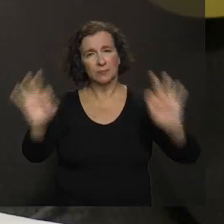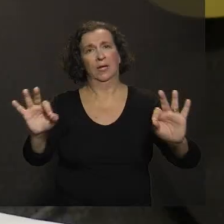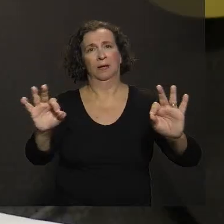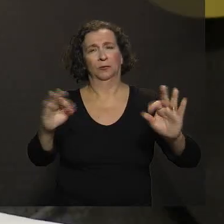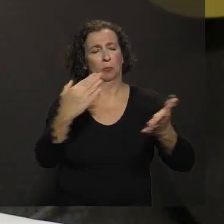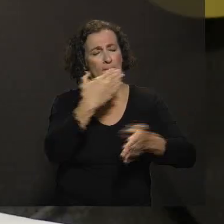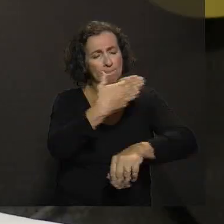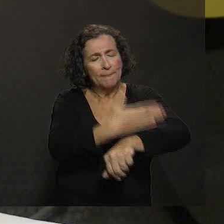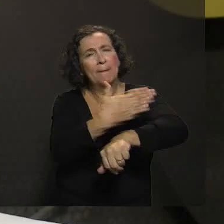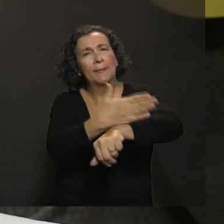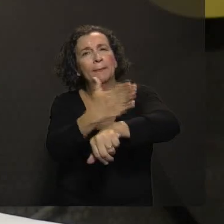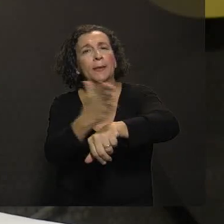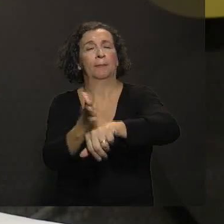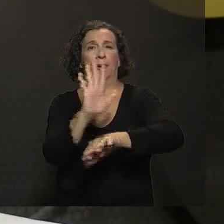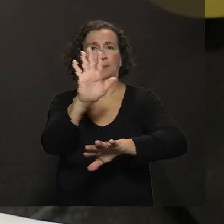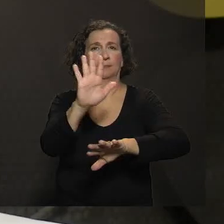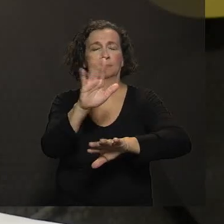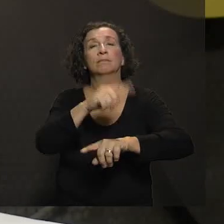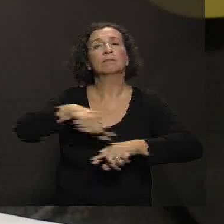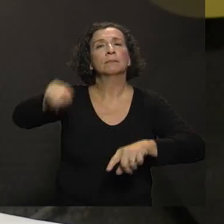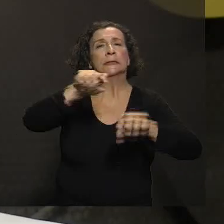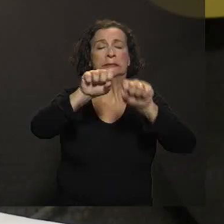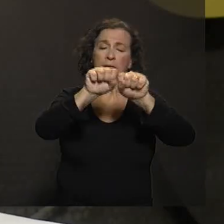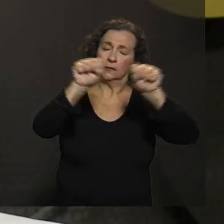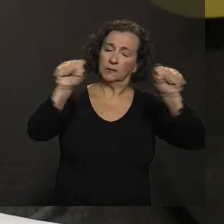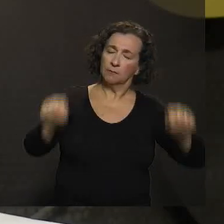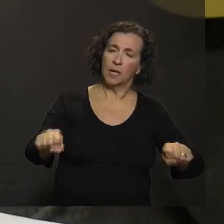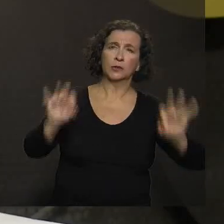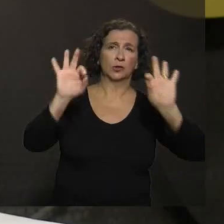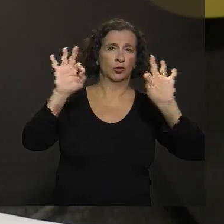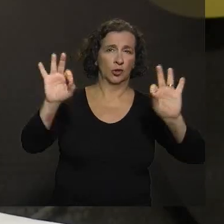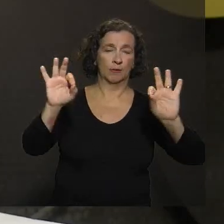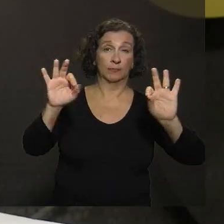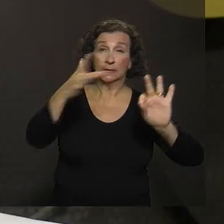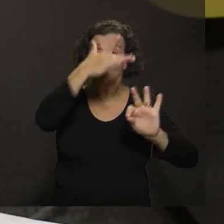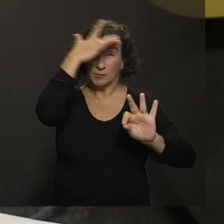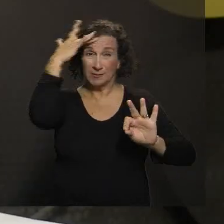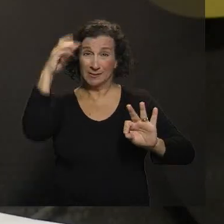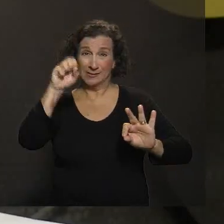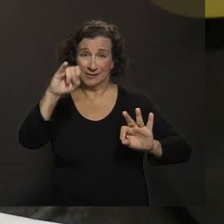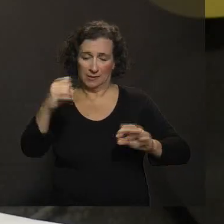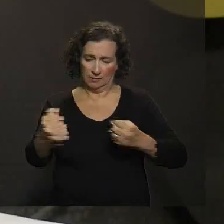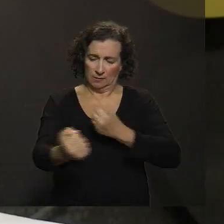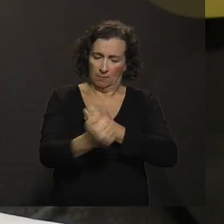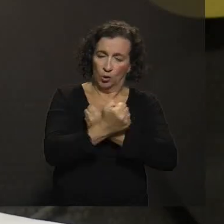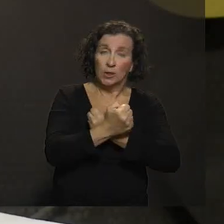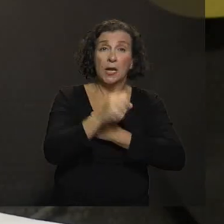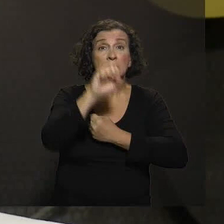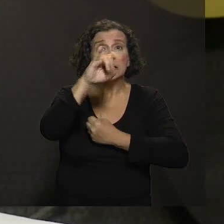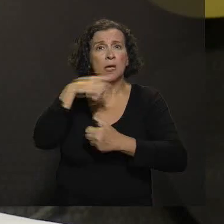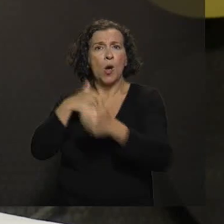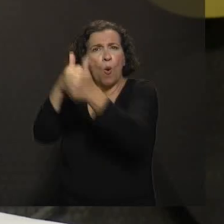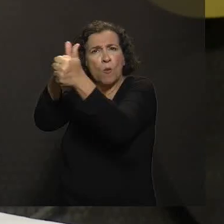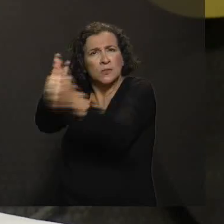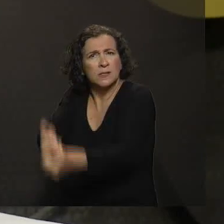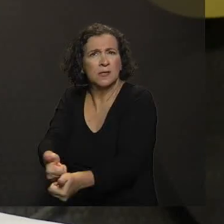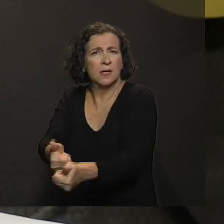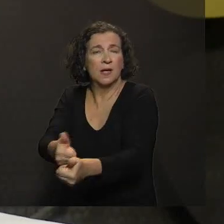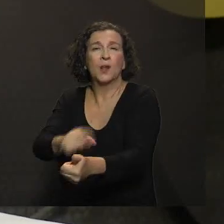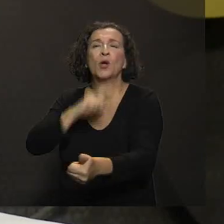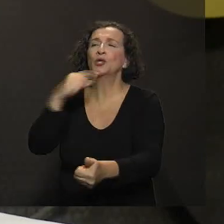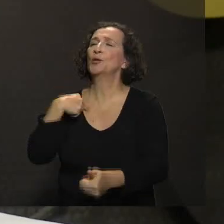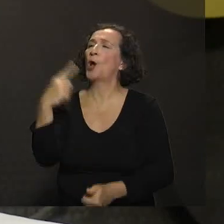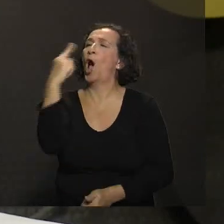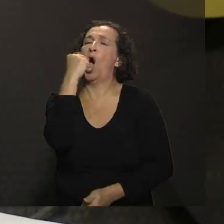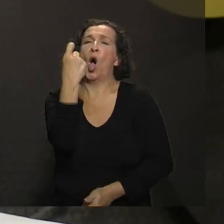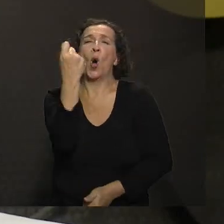ele é uma recomendação sistematizada. Então, a pessoa só está protegida se ela fizer aquele esquema todinho ali. Não adianta tomar uma